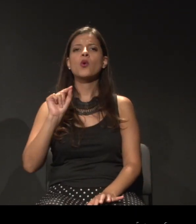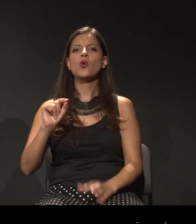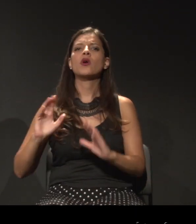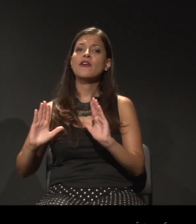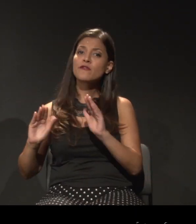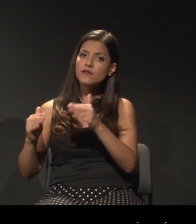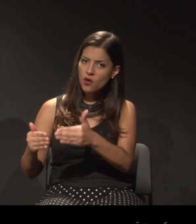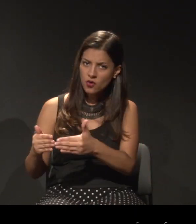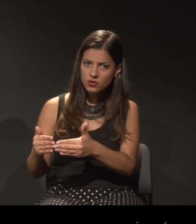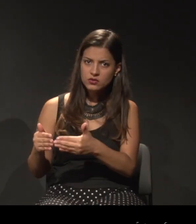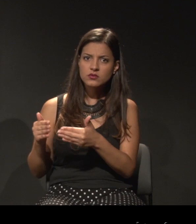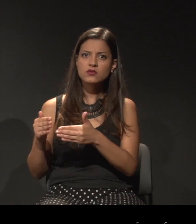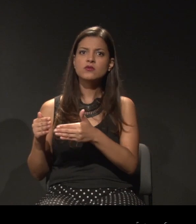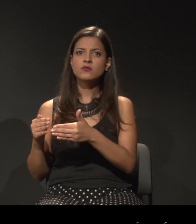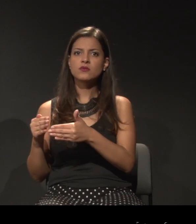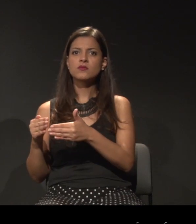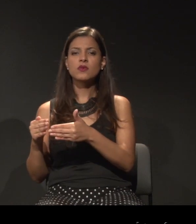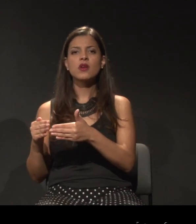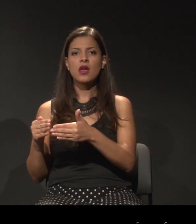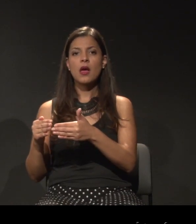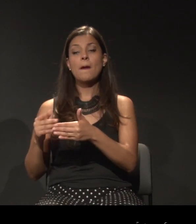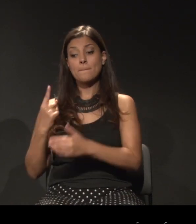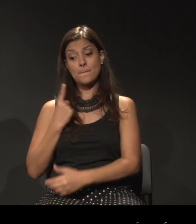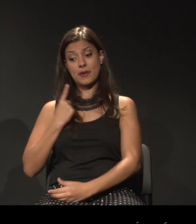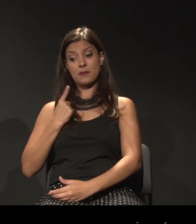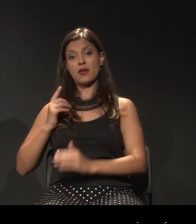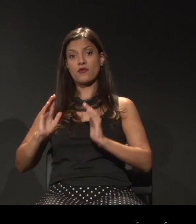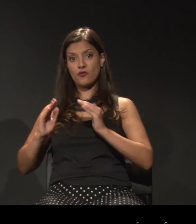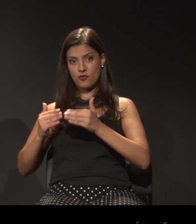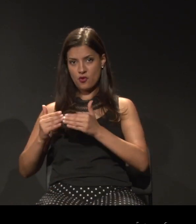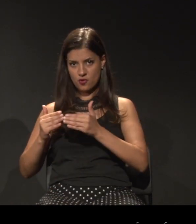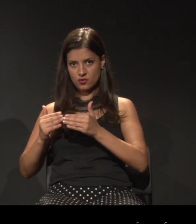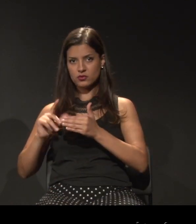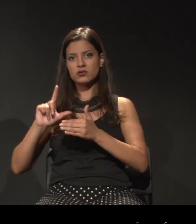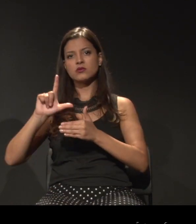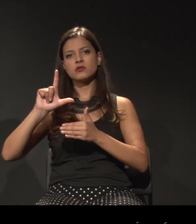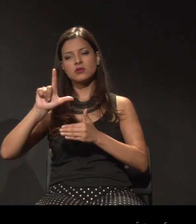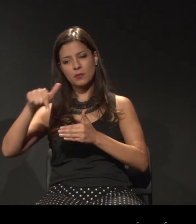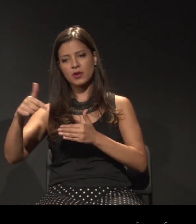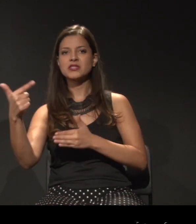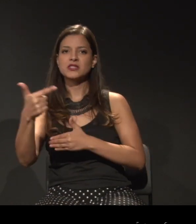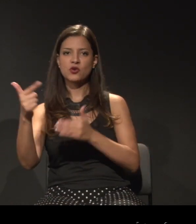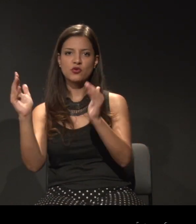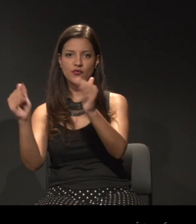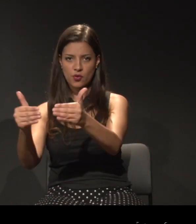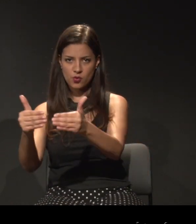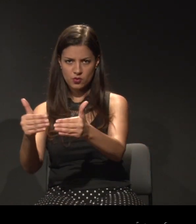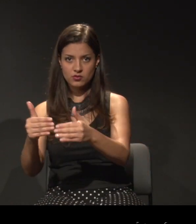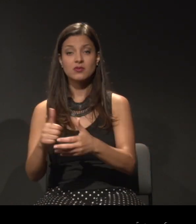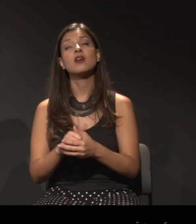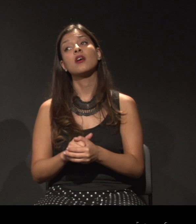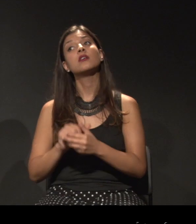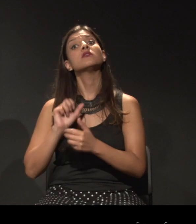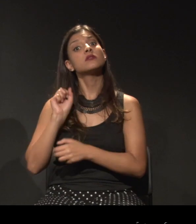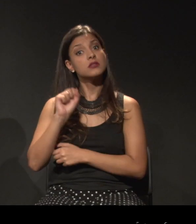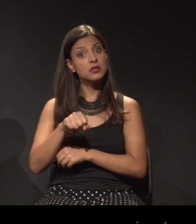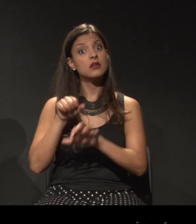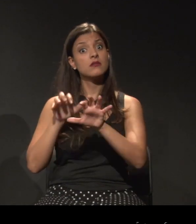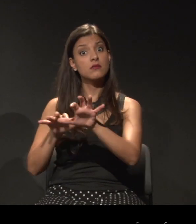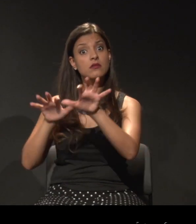nasce a partir desse outro fórum, que é o fórum... Sim, sim. Eu costumo dizer que são fóruns